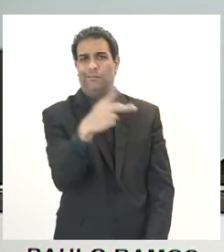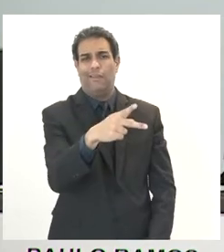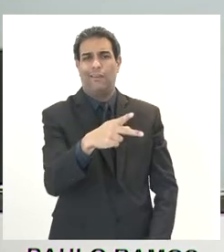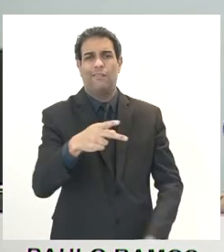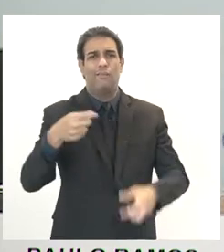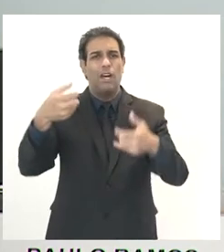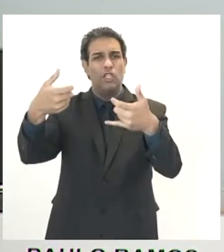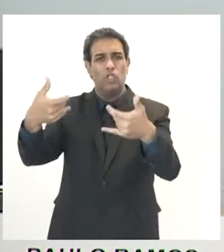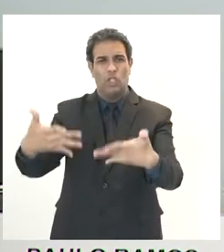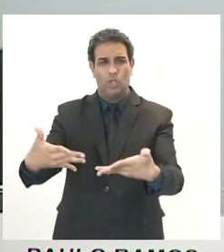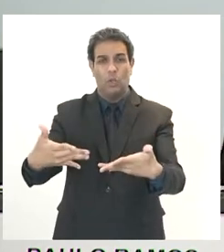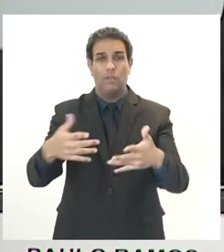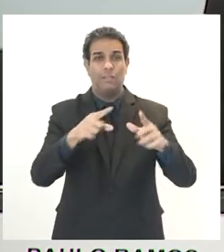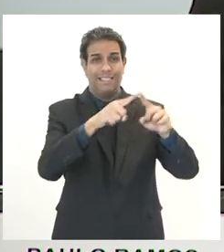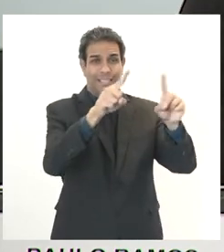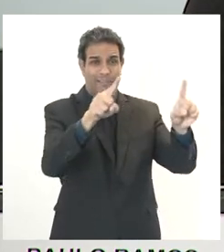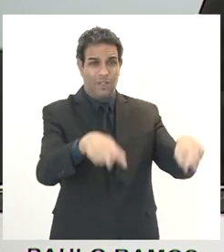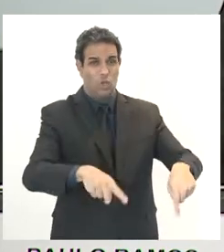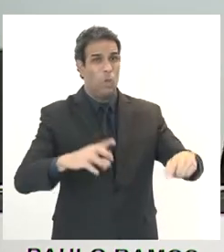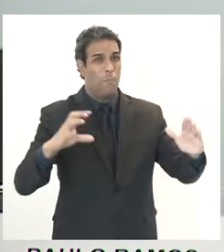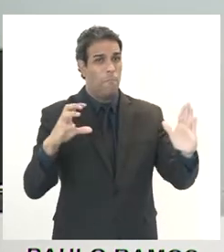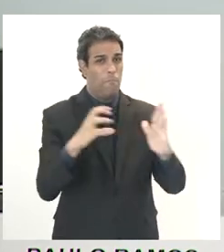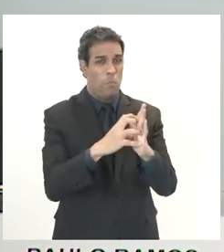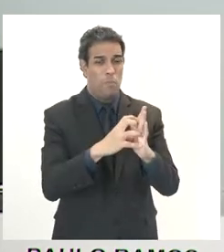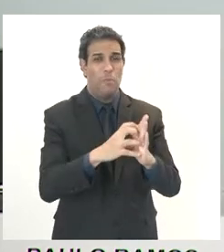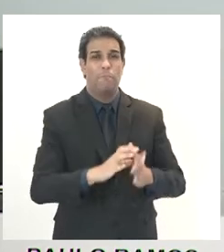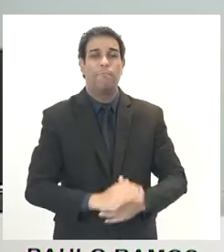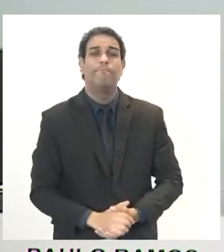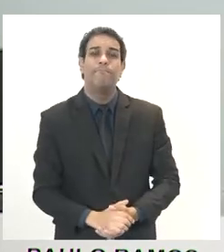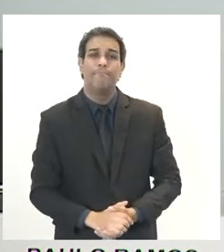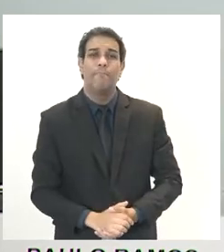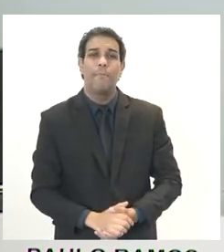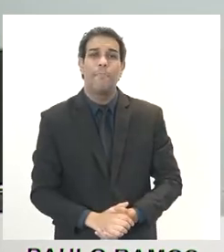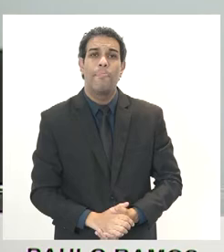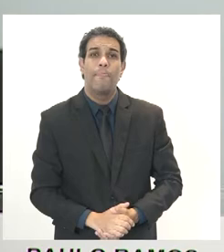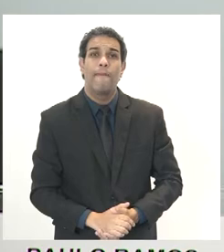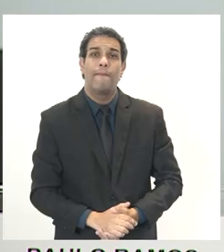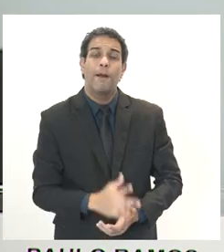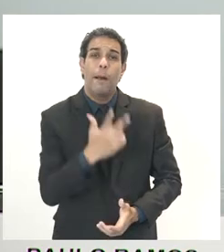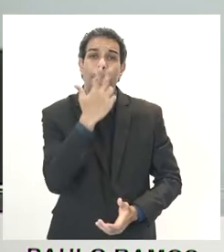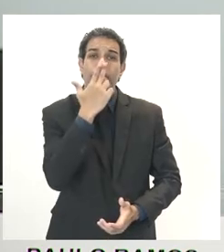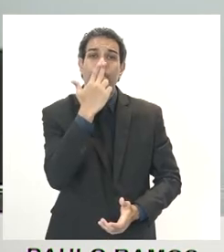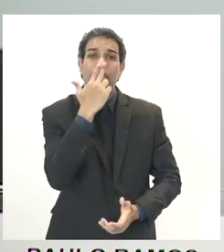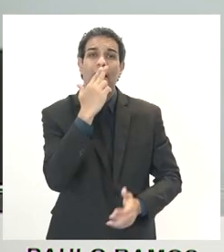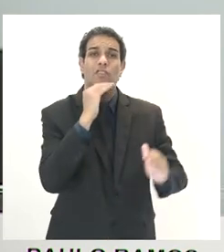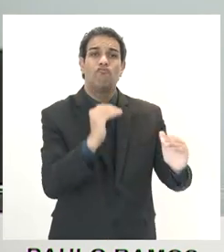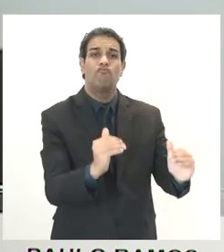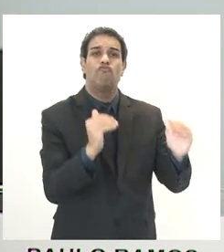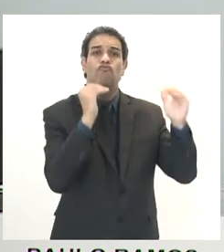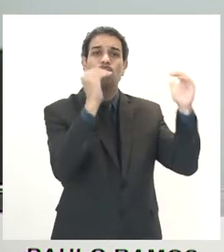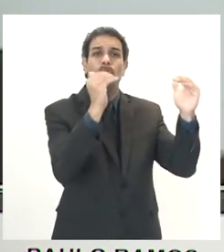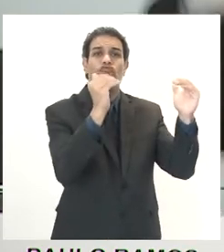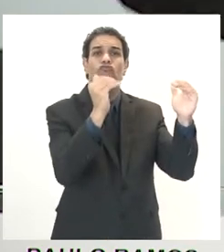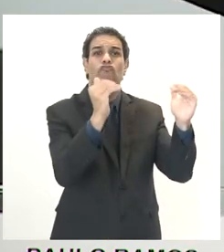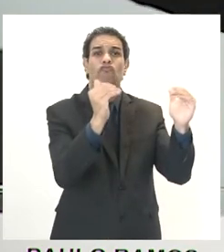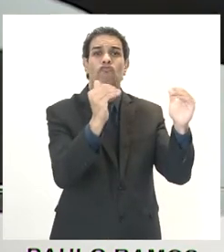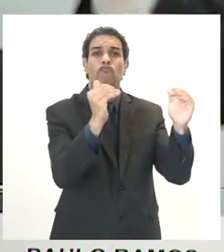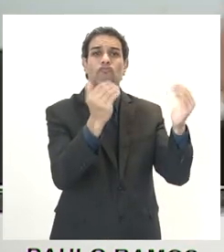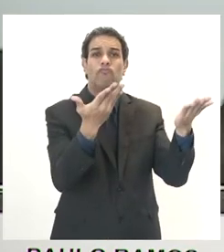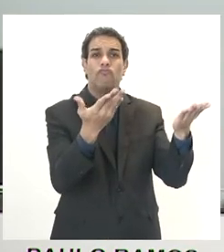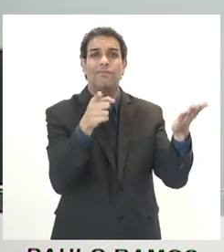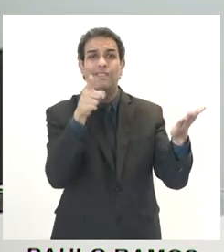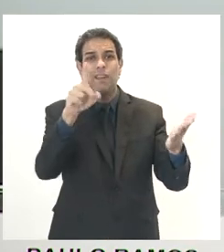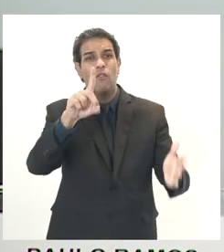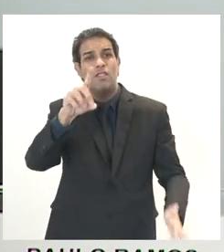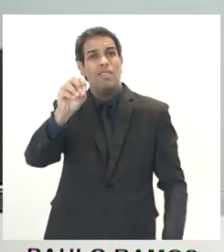que o servidor público tem uma proteção que o torna indemissível, porque não é só pegar o diário